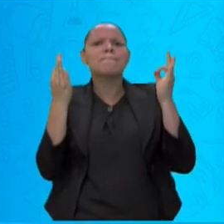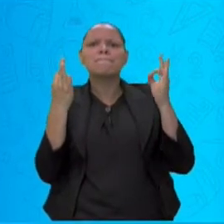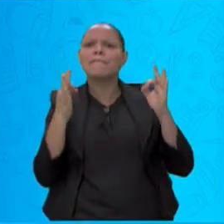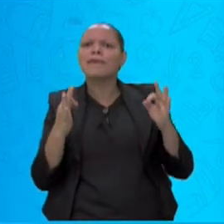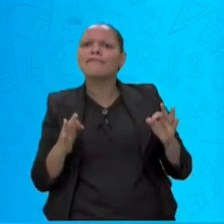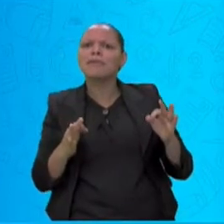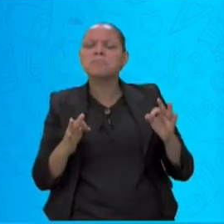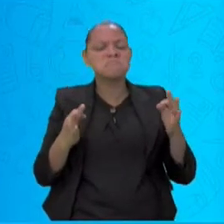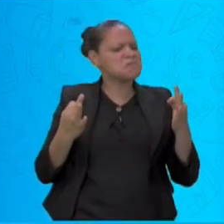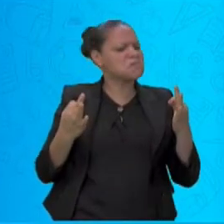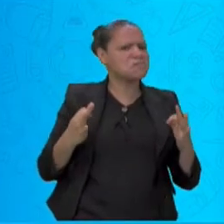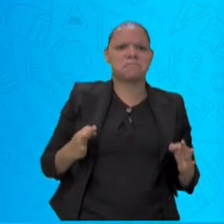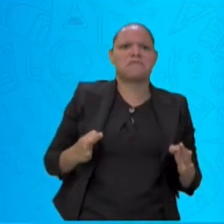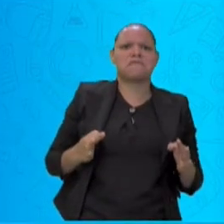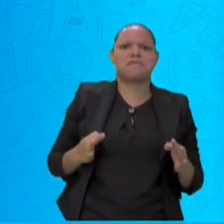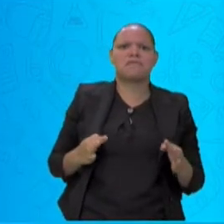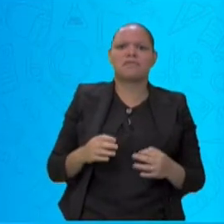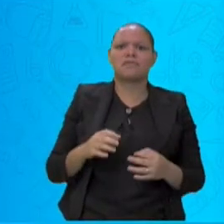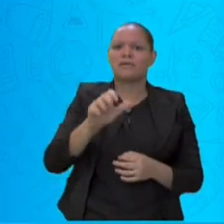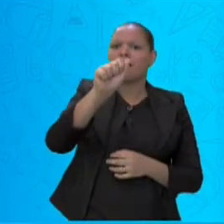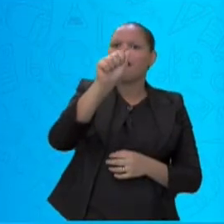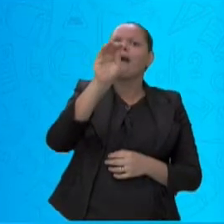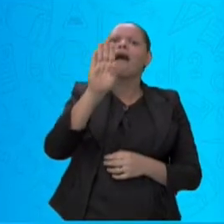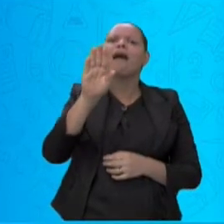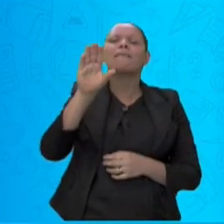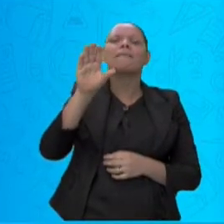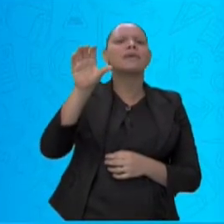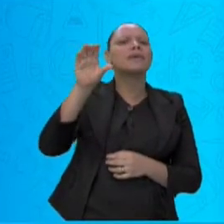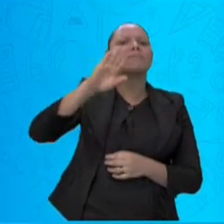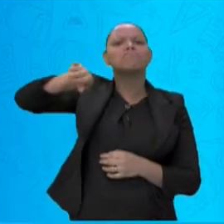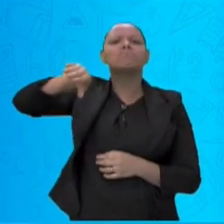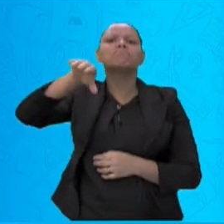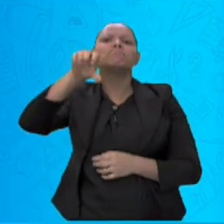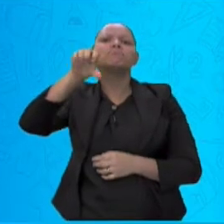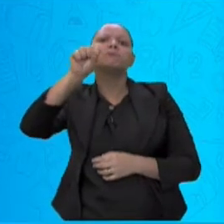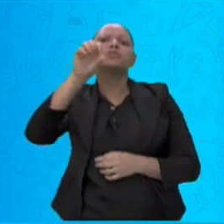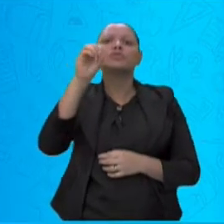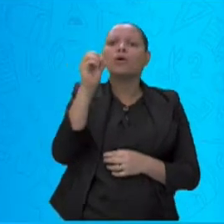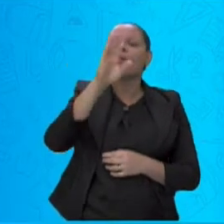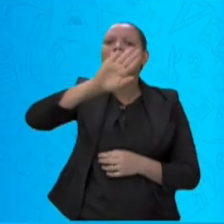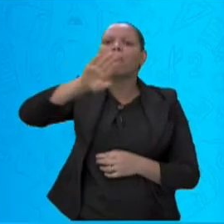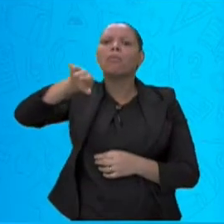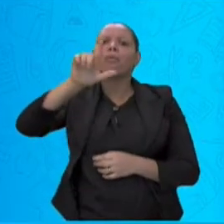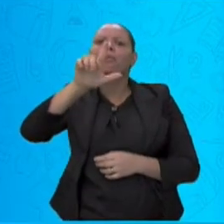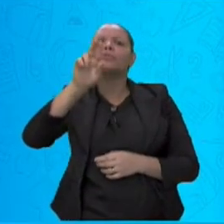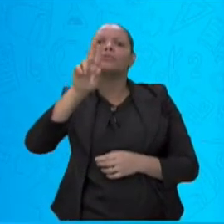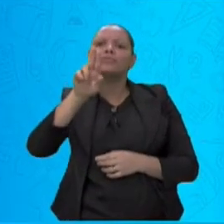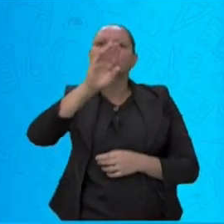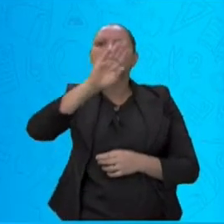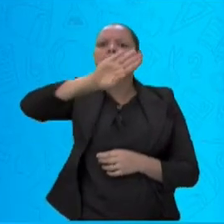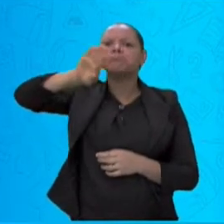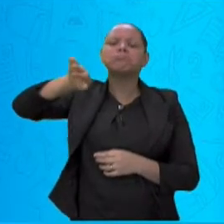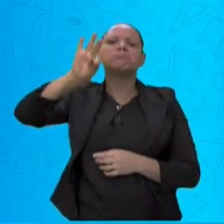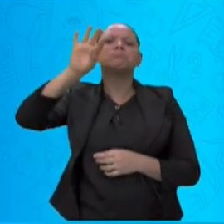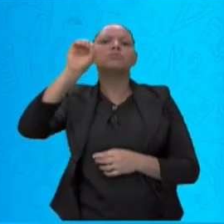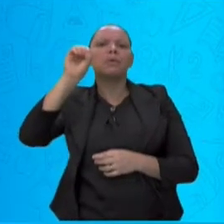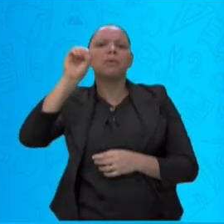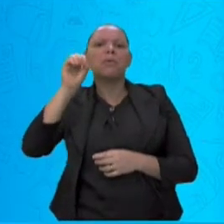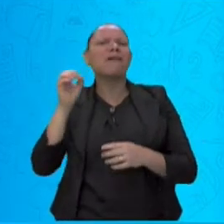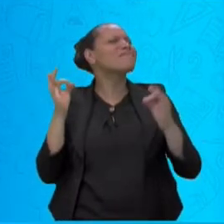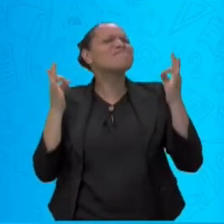A-b-so-lu-to. Olha aqui. Então, ele é